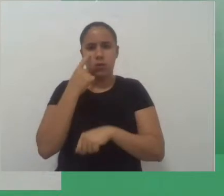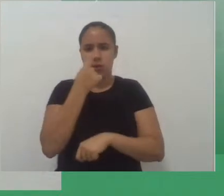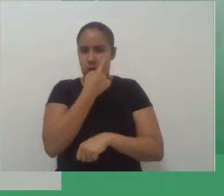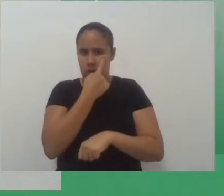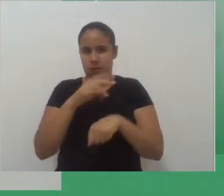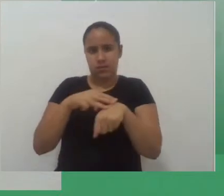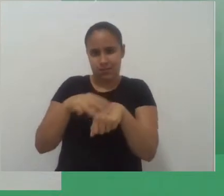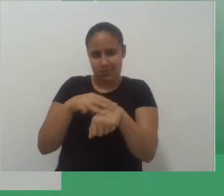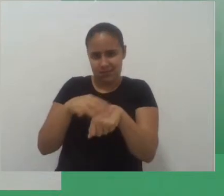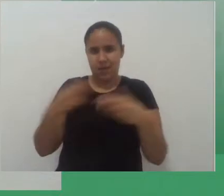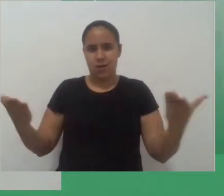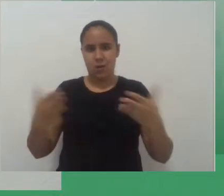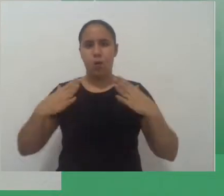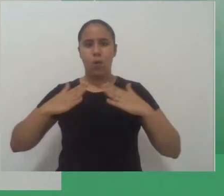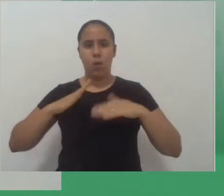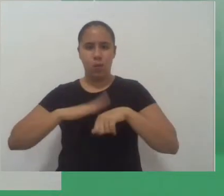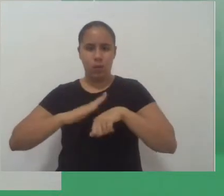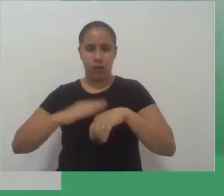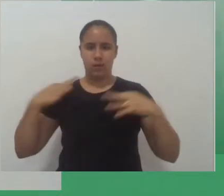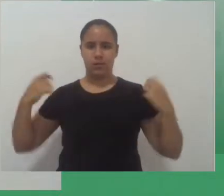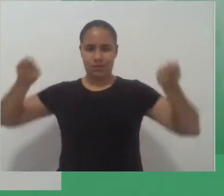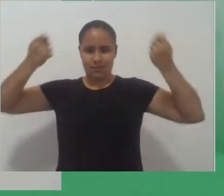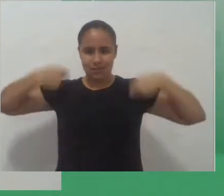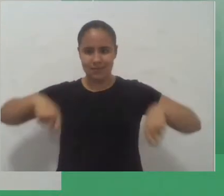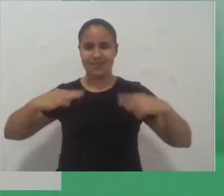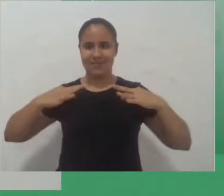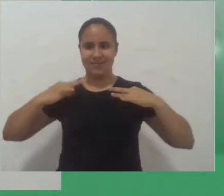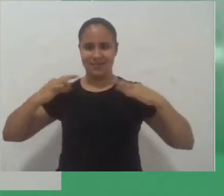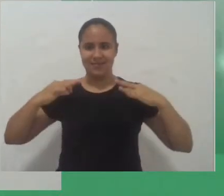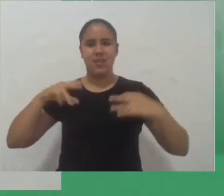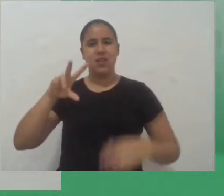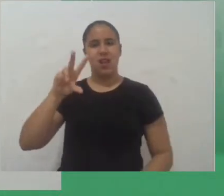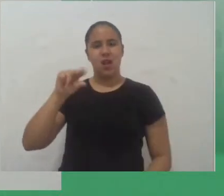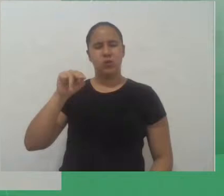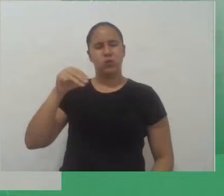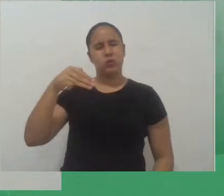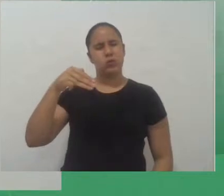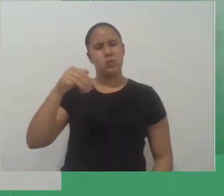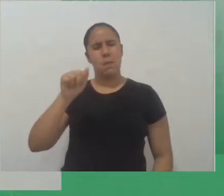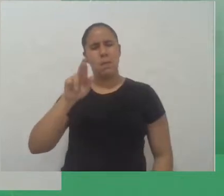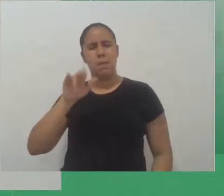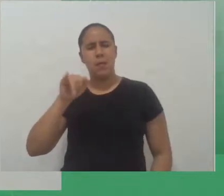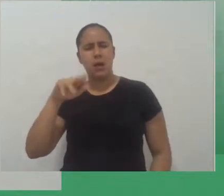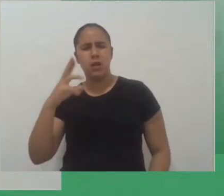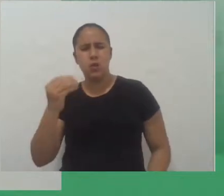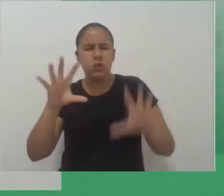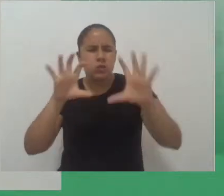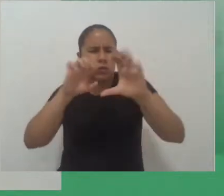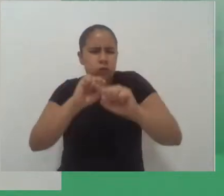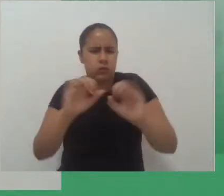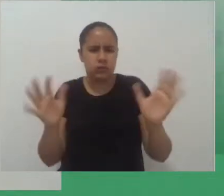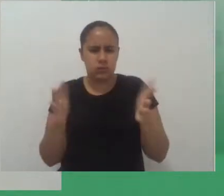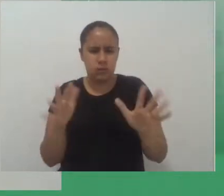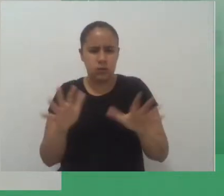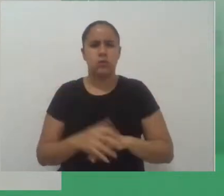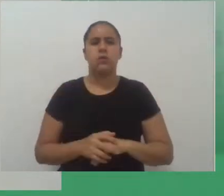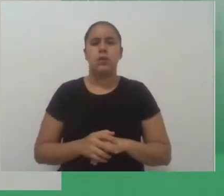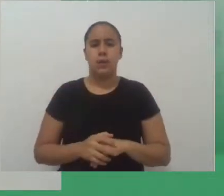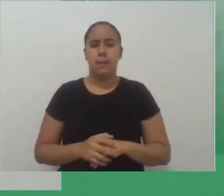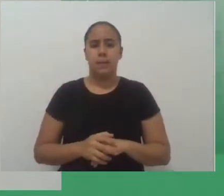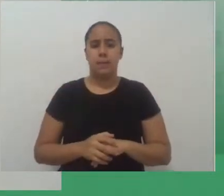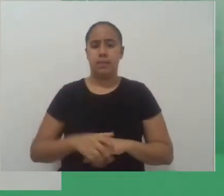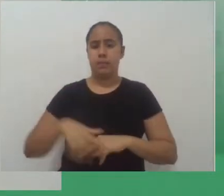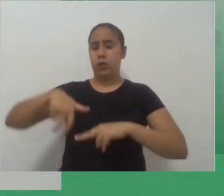uma camisa azul, marinho, com pontinhos marrons. E, atrás de mim,